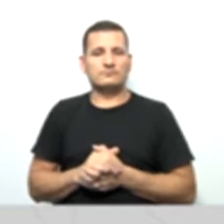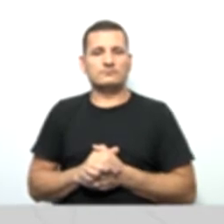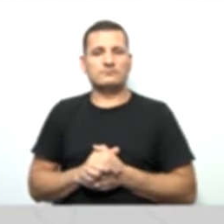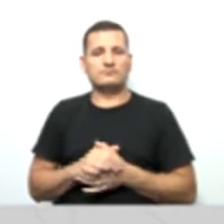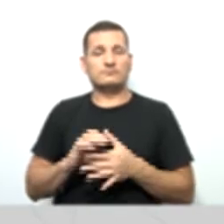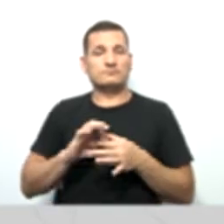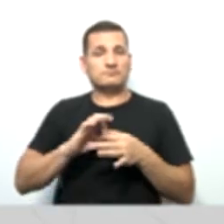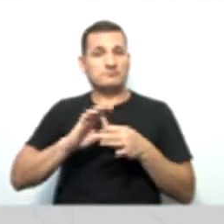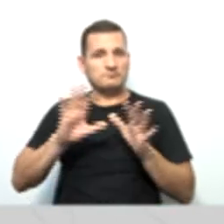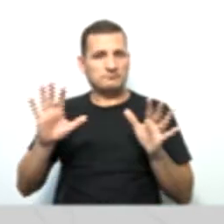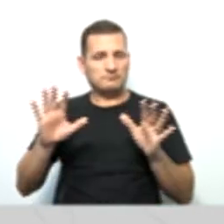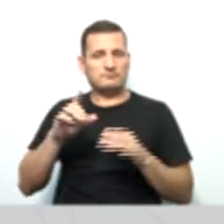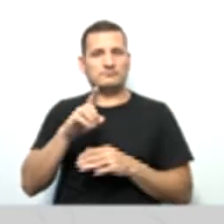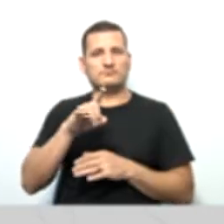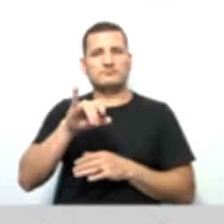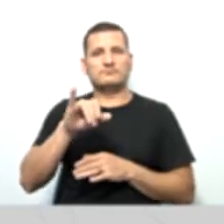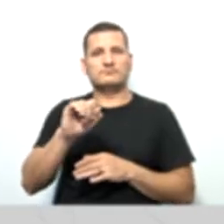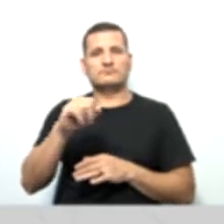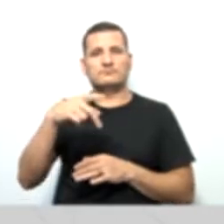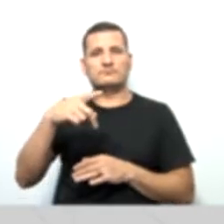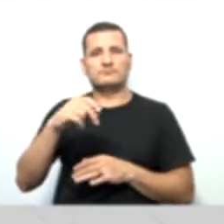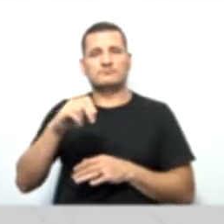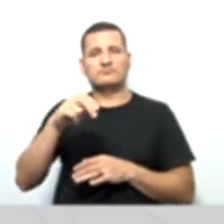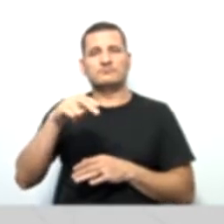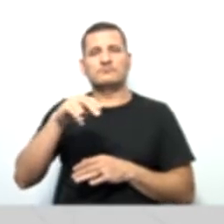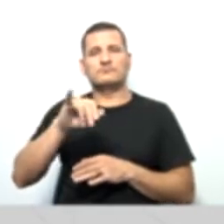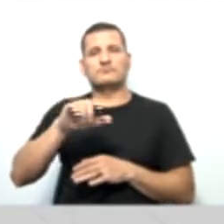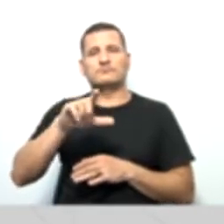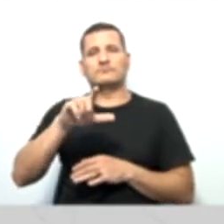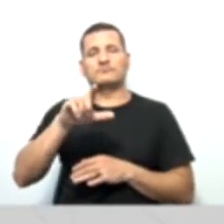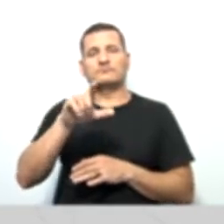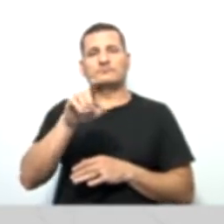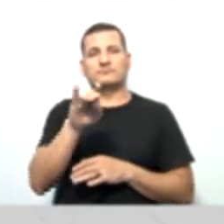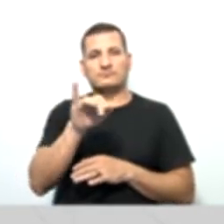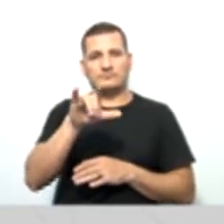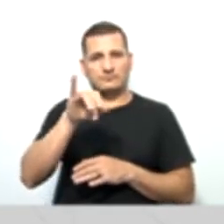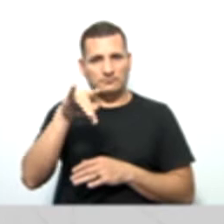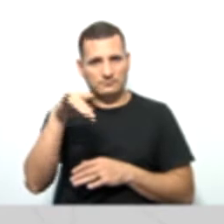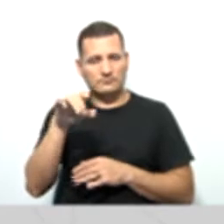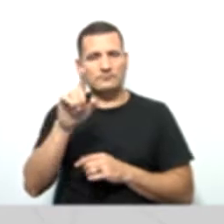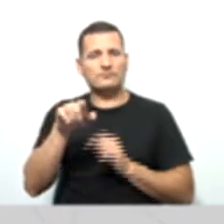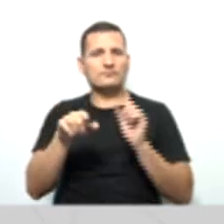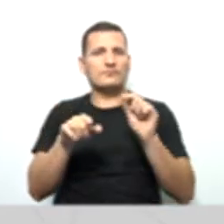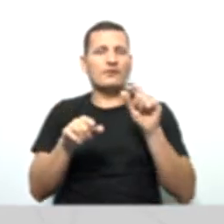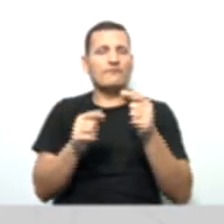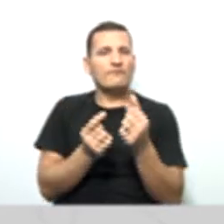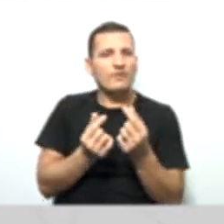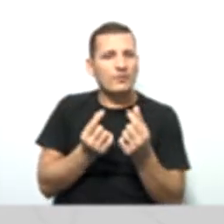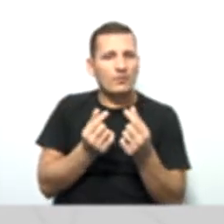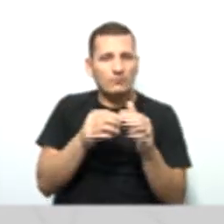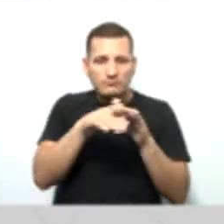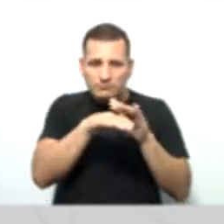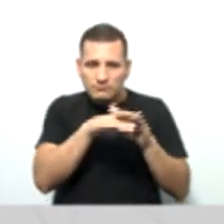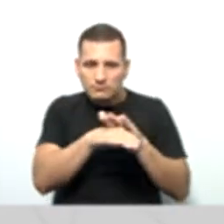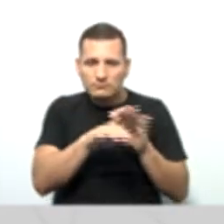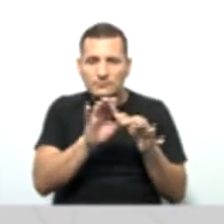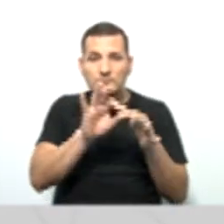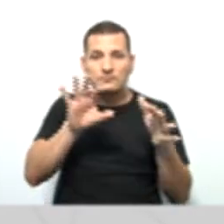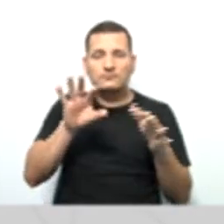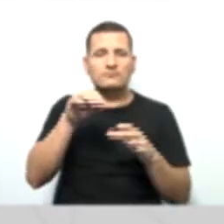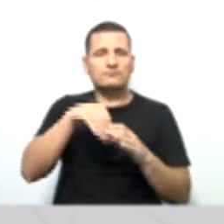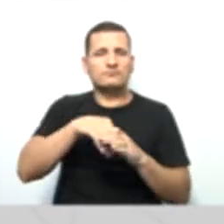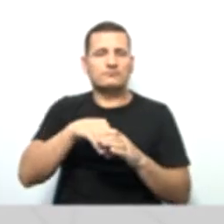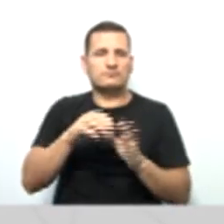Disponibilidades. As disponibilidades representam os valores disponíveis em caixas, bancos e